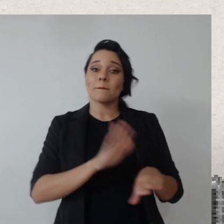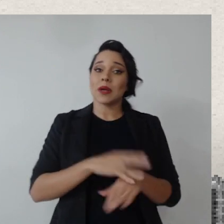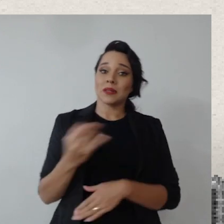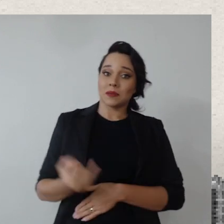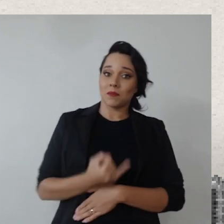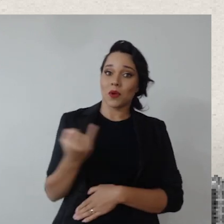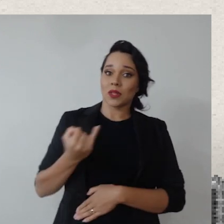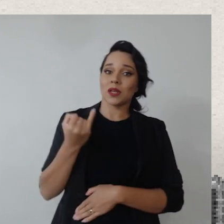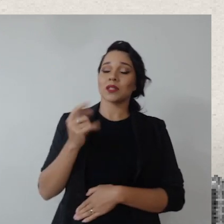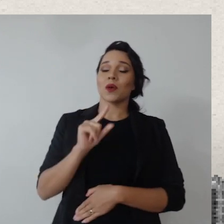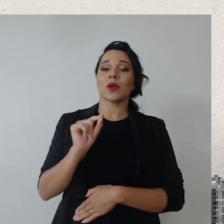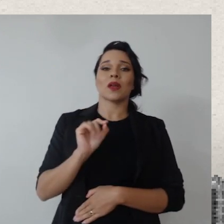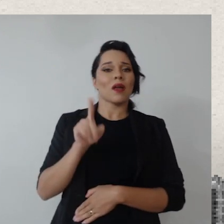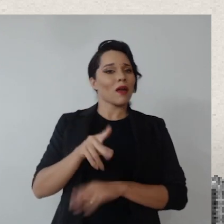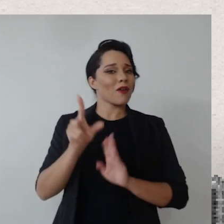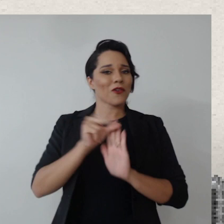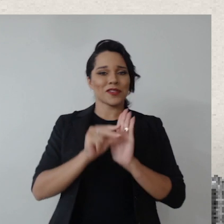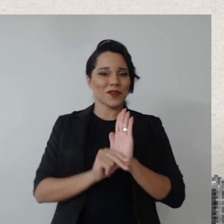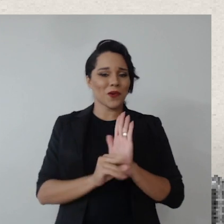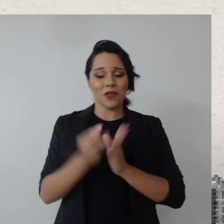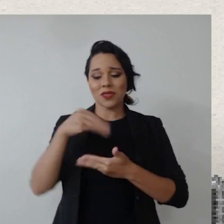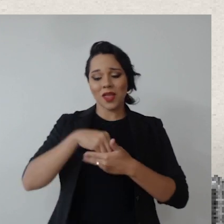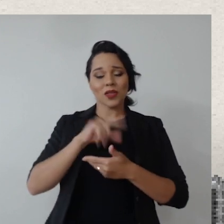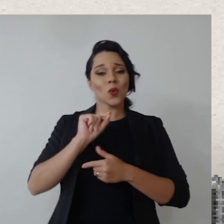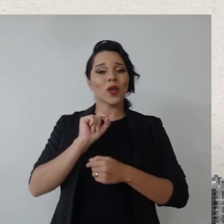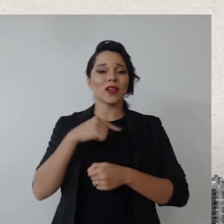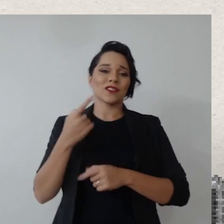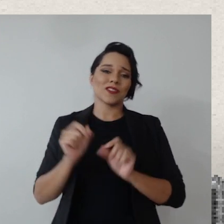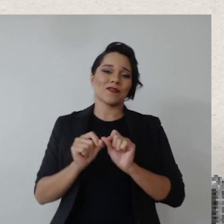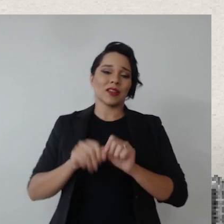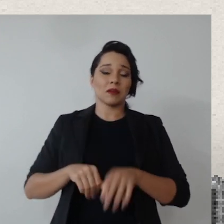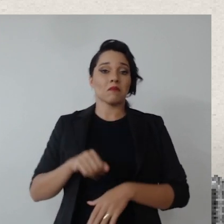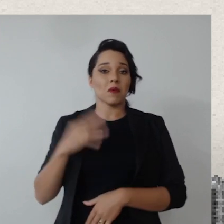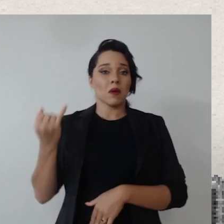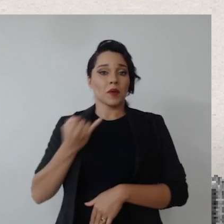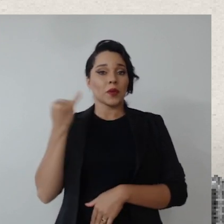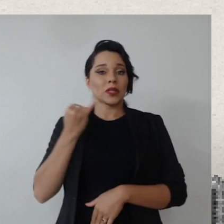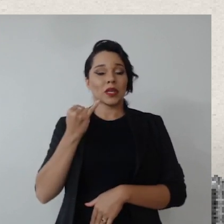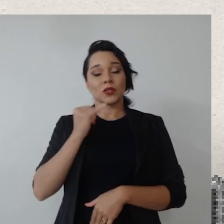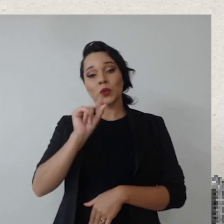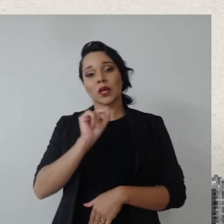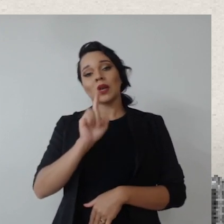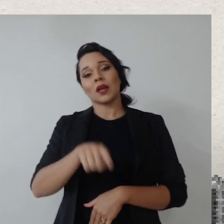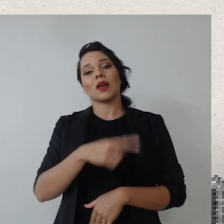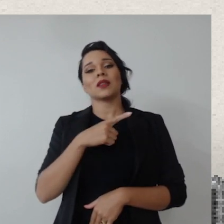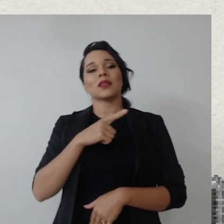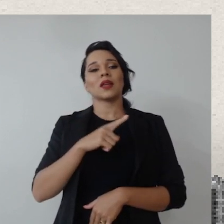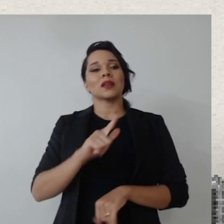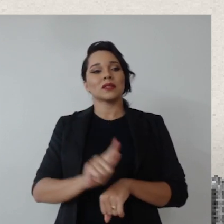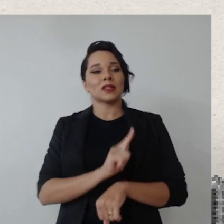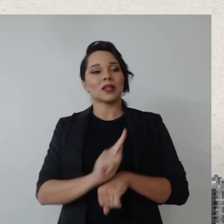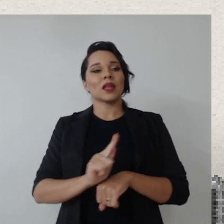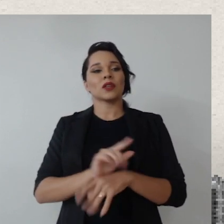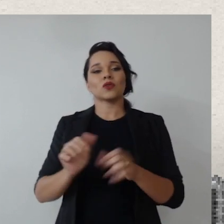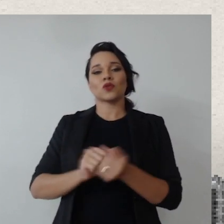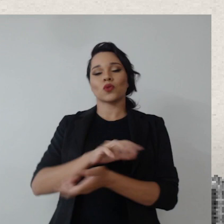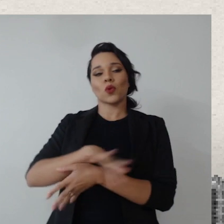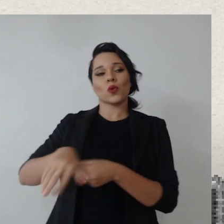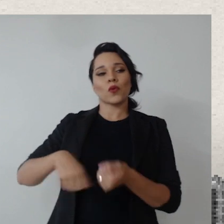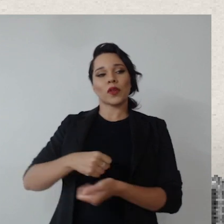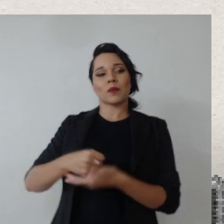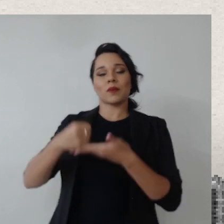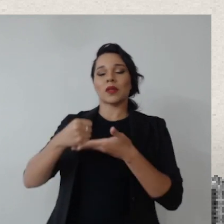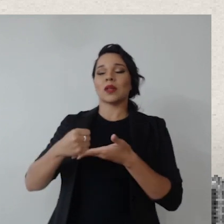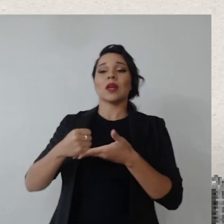mas o mais importante para o rótulo é o conteúdo, é o que a gente faz, e o mais importante, o cerne da questão é esse, é conjugar a governança e sustentabilidade,